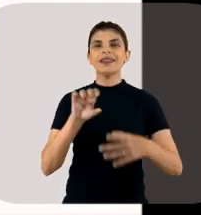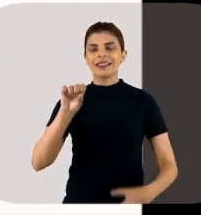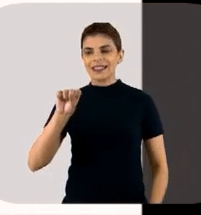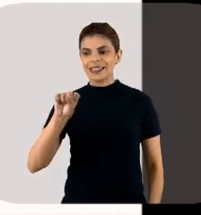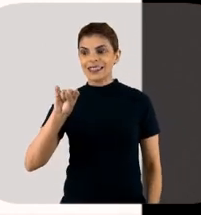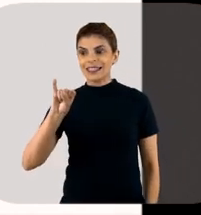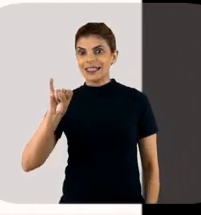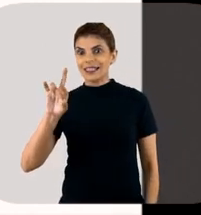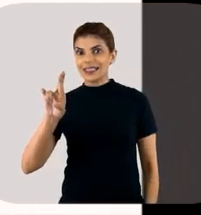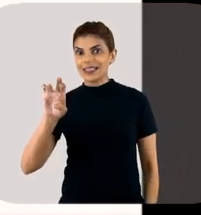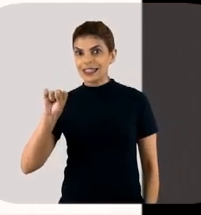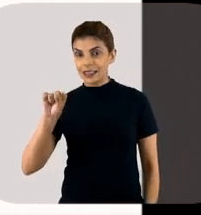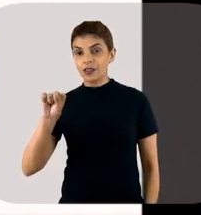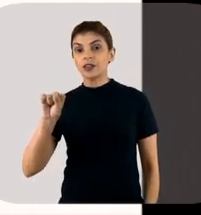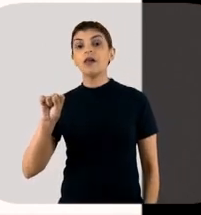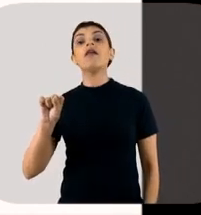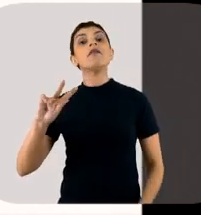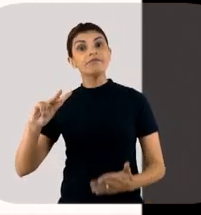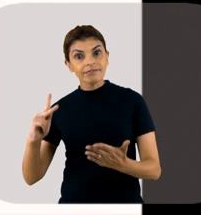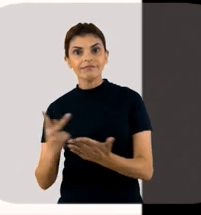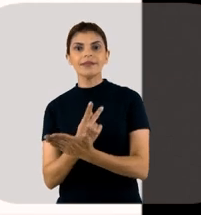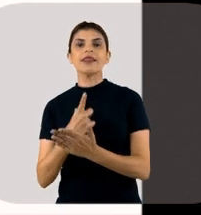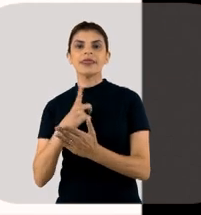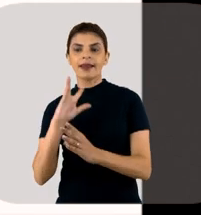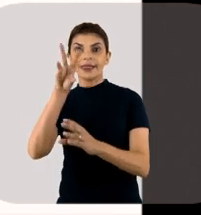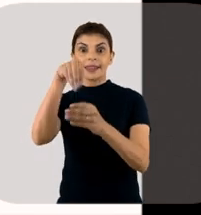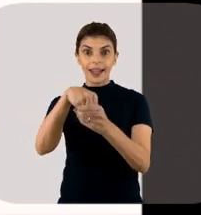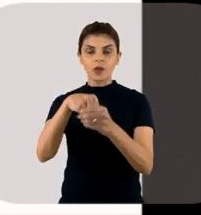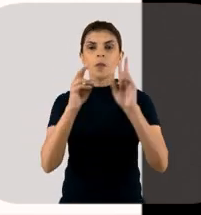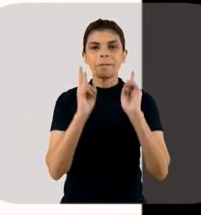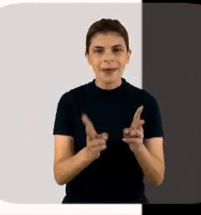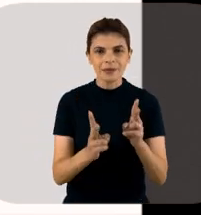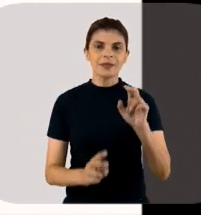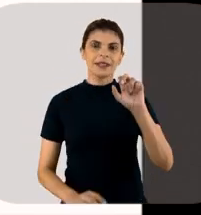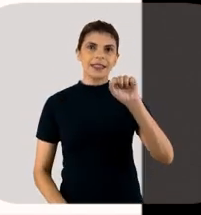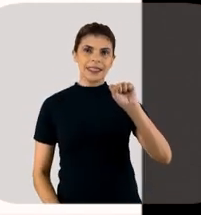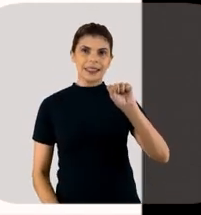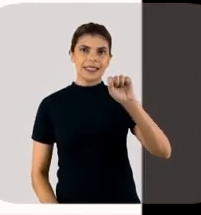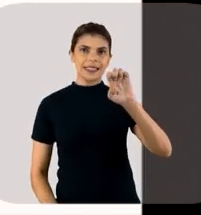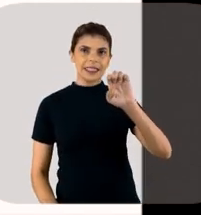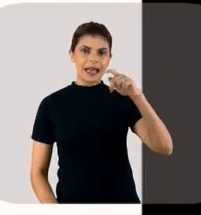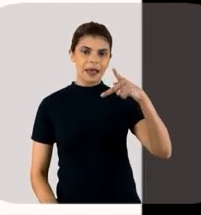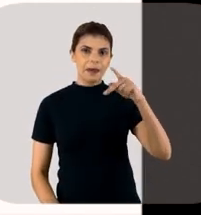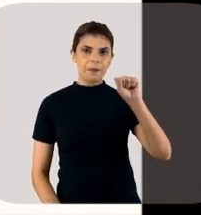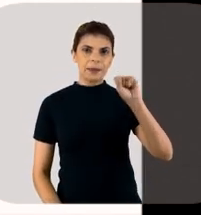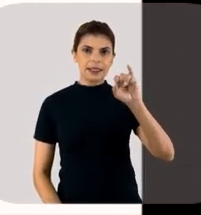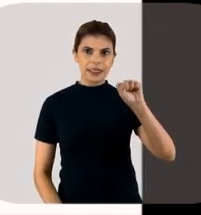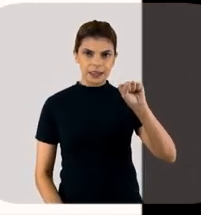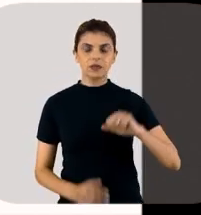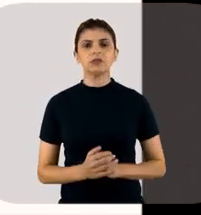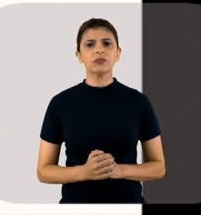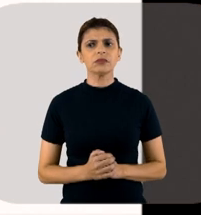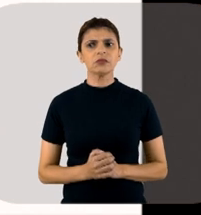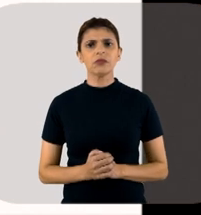a SIRS, ou melhor, a SIRS, acabava tendo dentro da sepsis. Com os novos